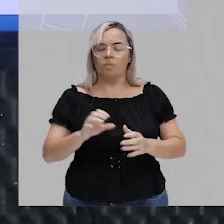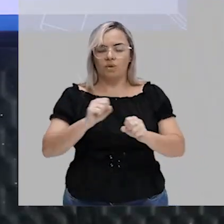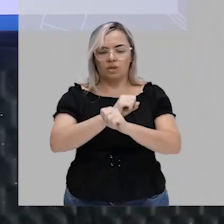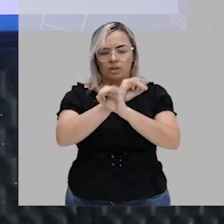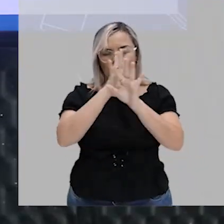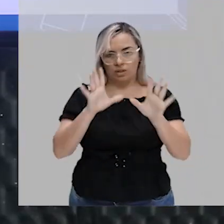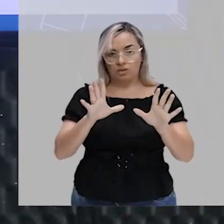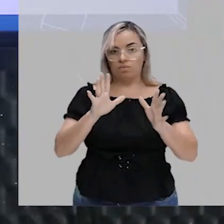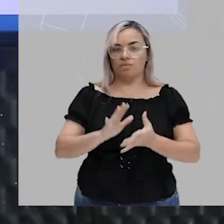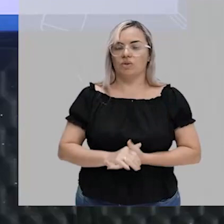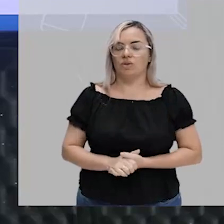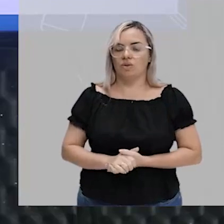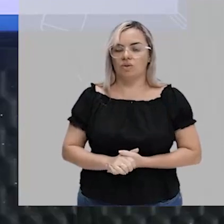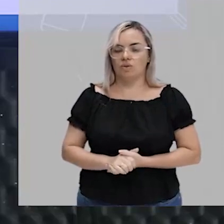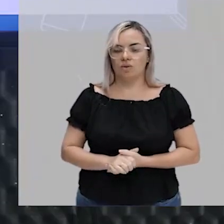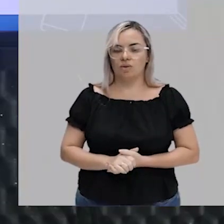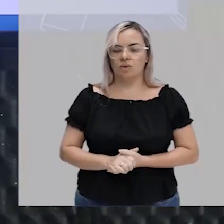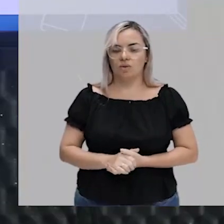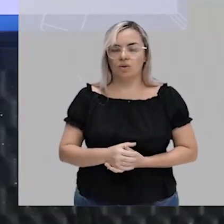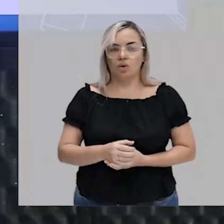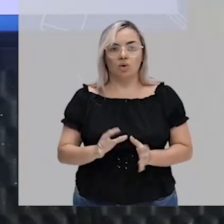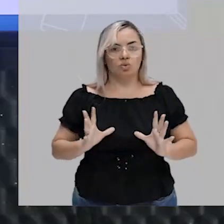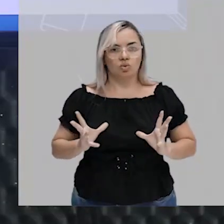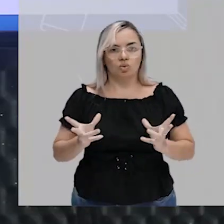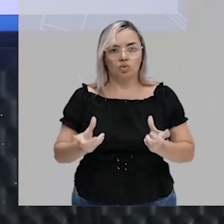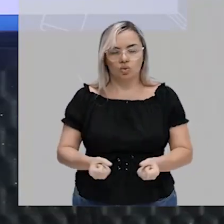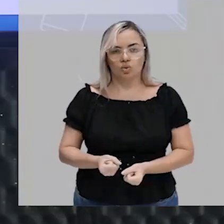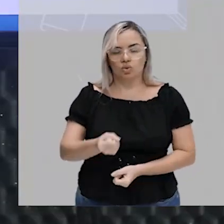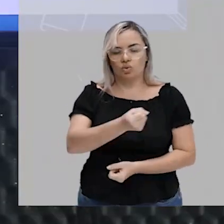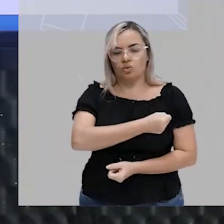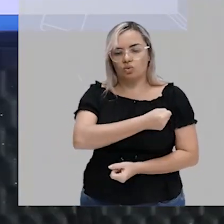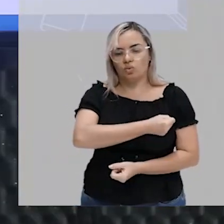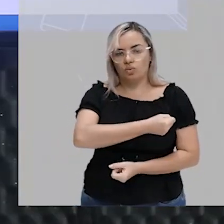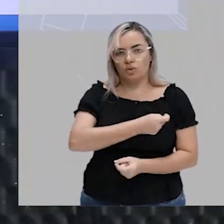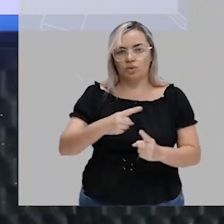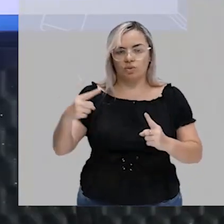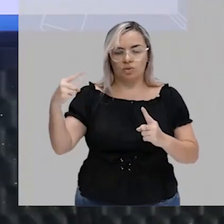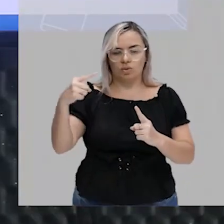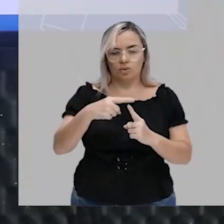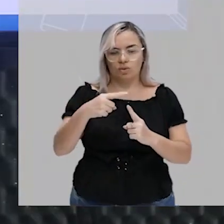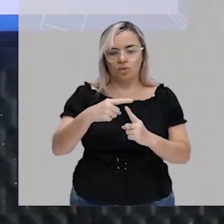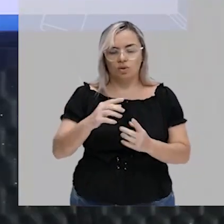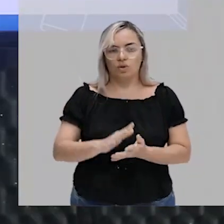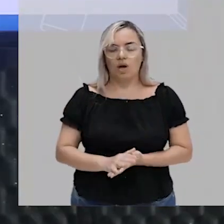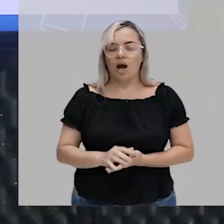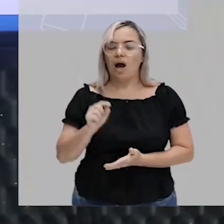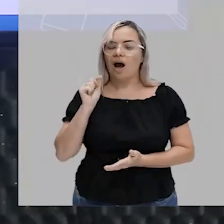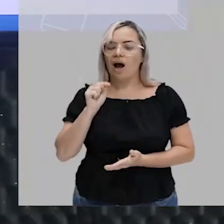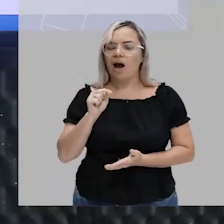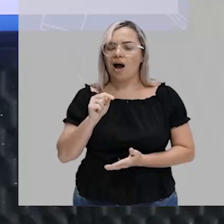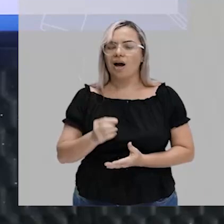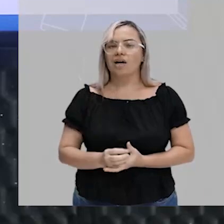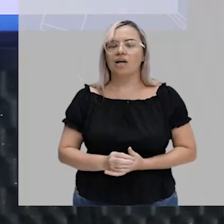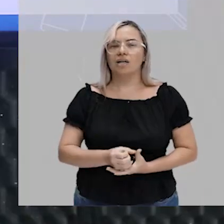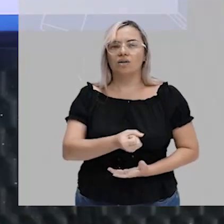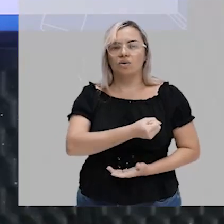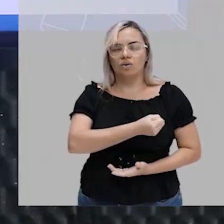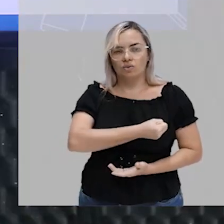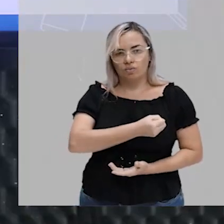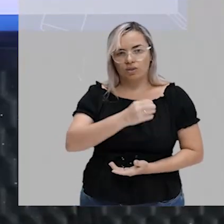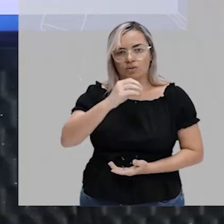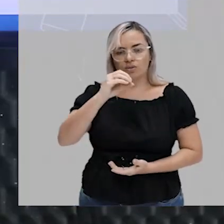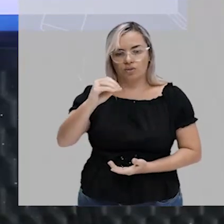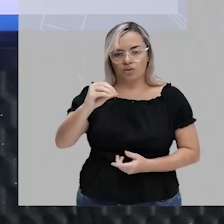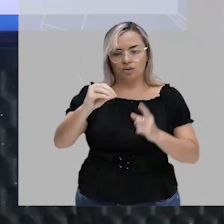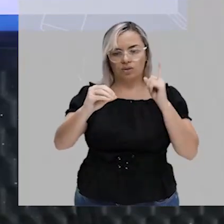você vai dizer, todos os números que estão aqui são inteiros, beleza, é inteiro. O 0 está nele? X é inteiro,